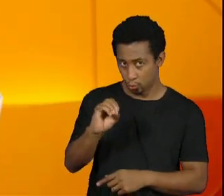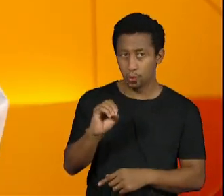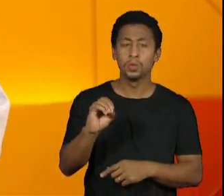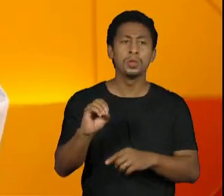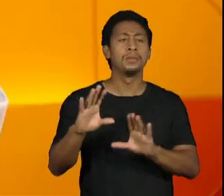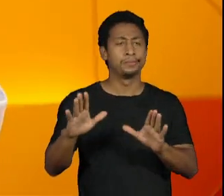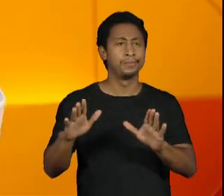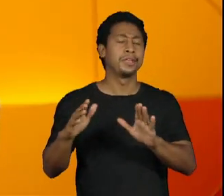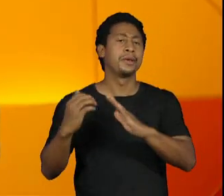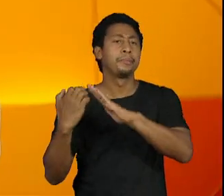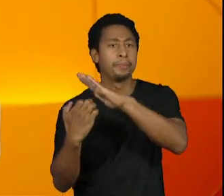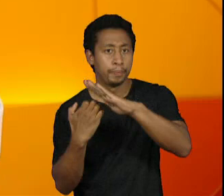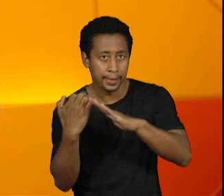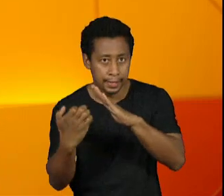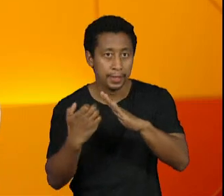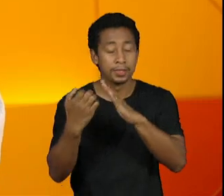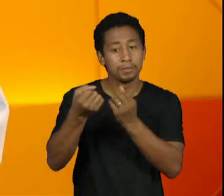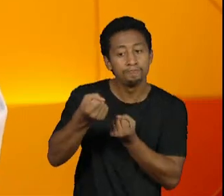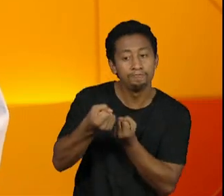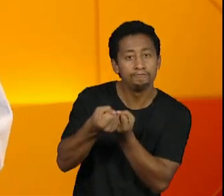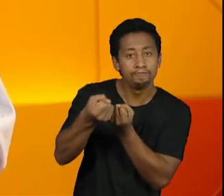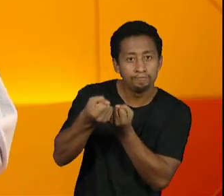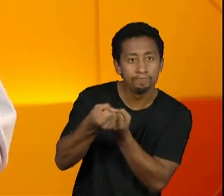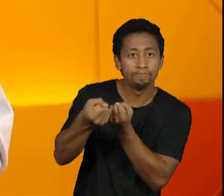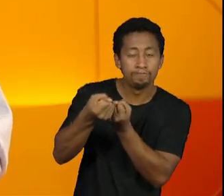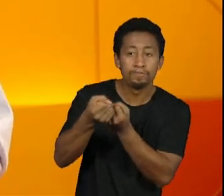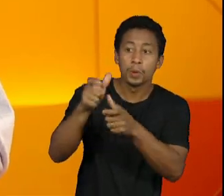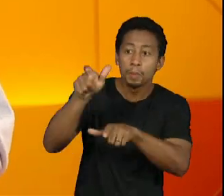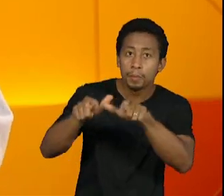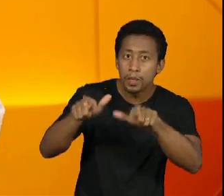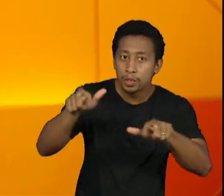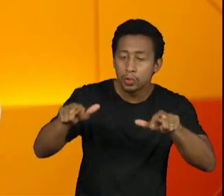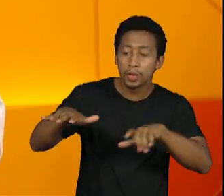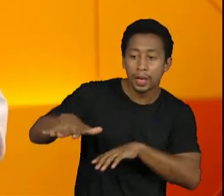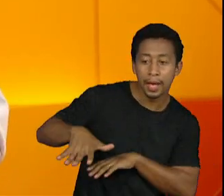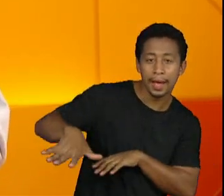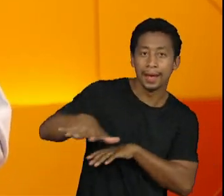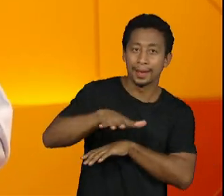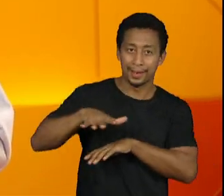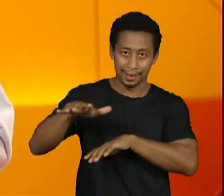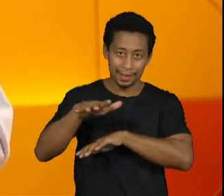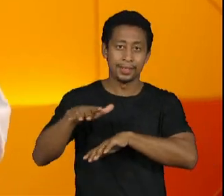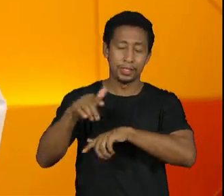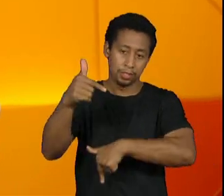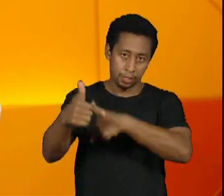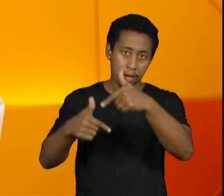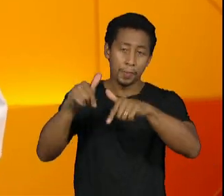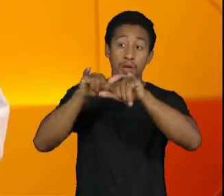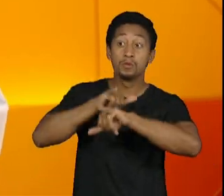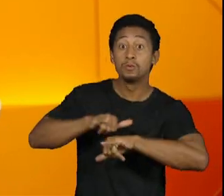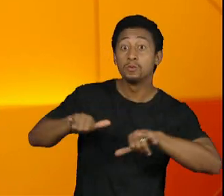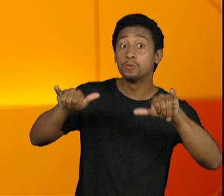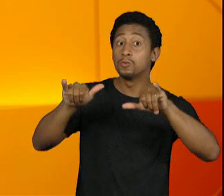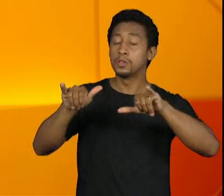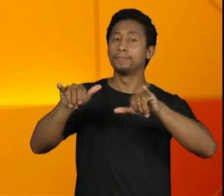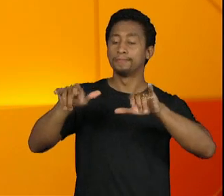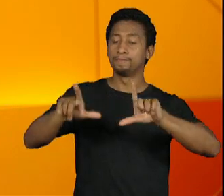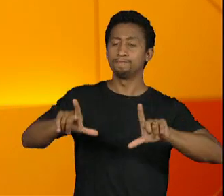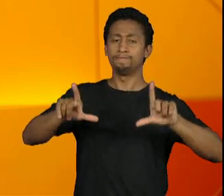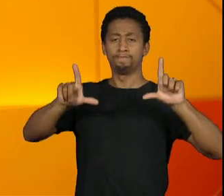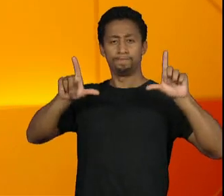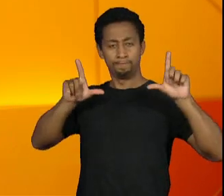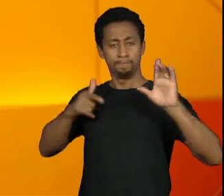ferramentas fundamentais para que uma empresa ou uma pessoa física se coloque no mercado em que ela atua como imagem de